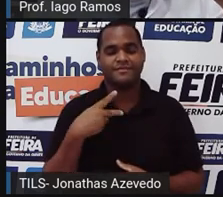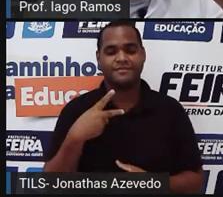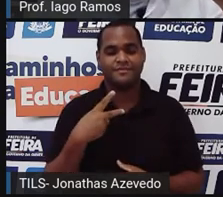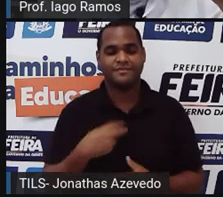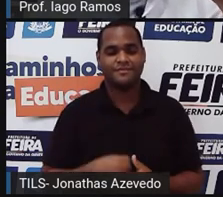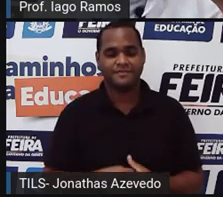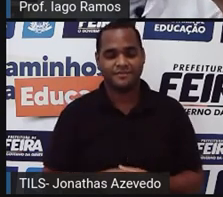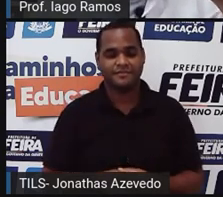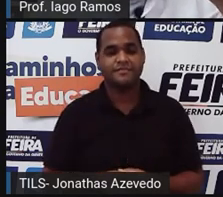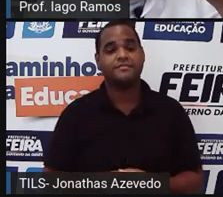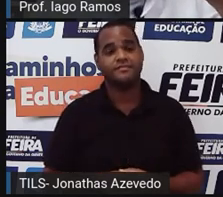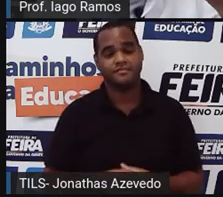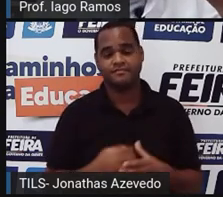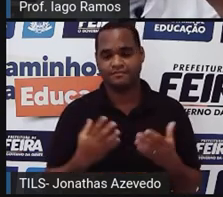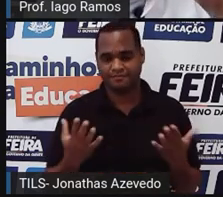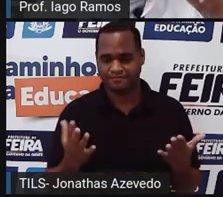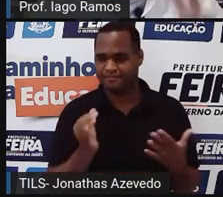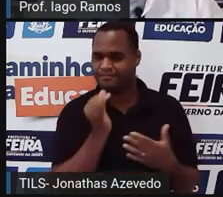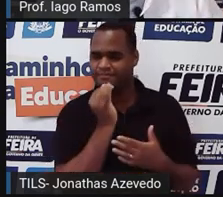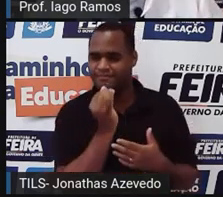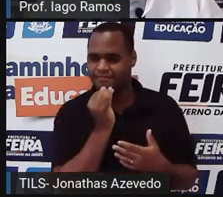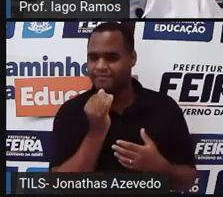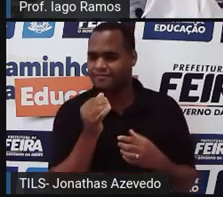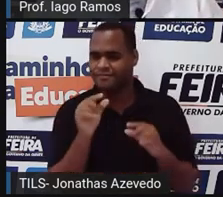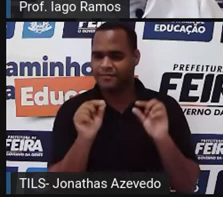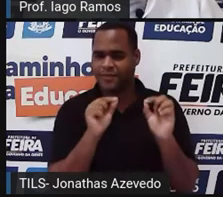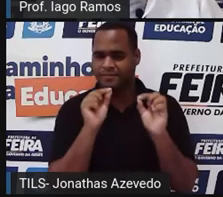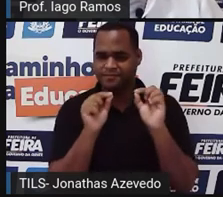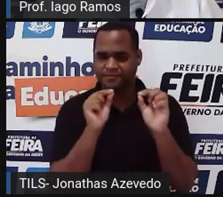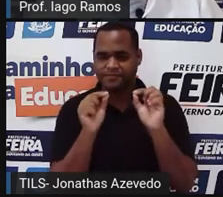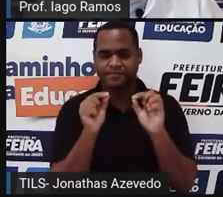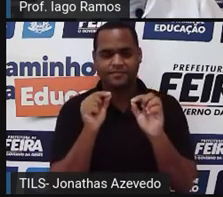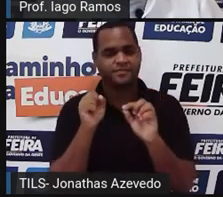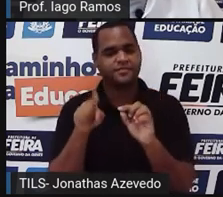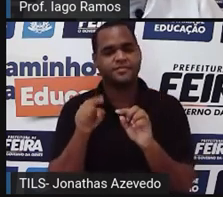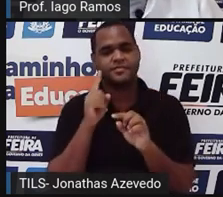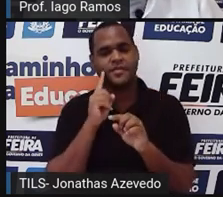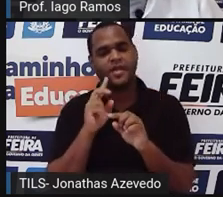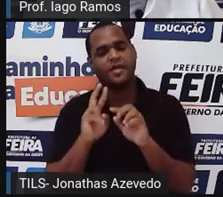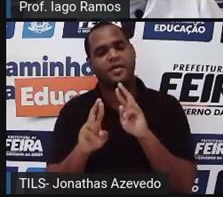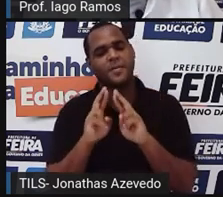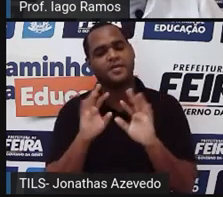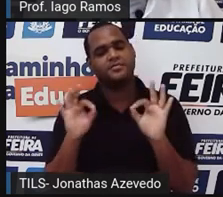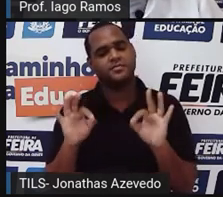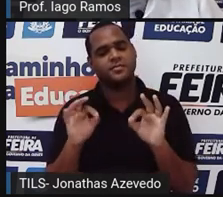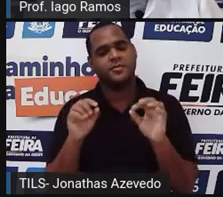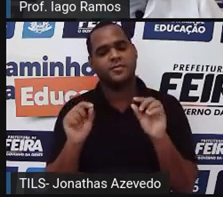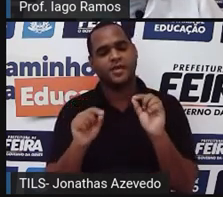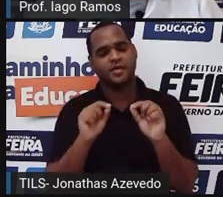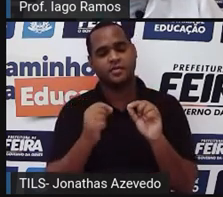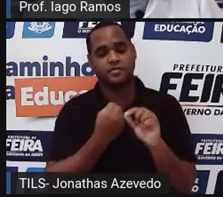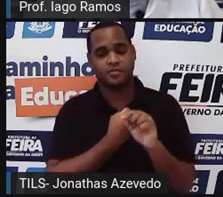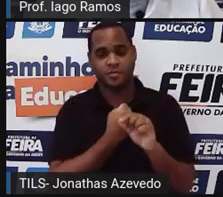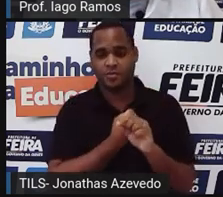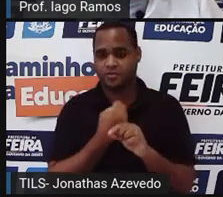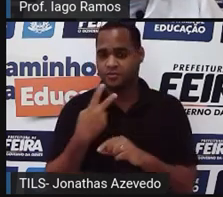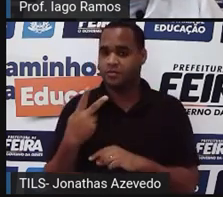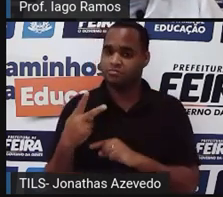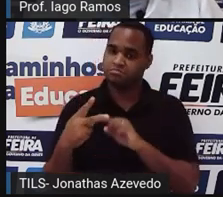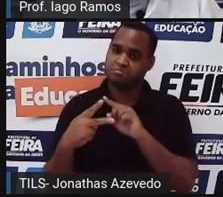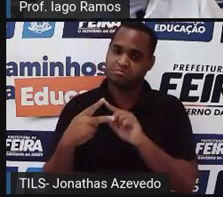Tá? Então, faz sentido que essa razão desse lado aqui, ó, também dê 2.